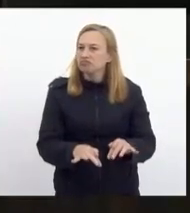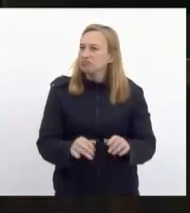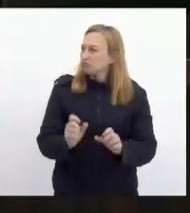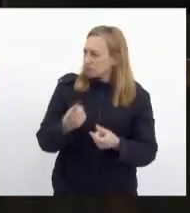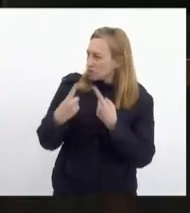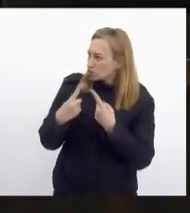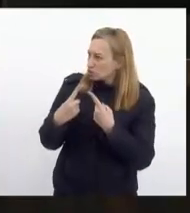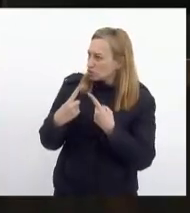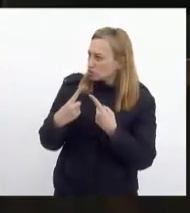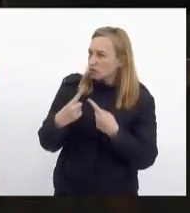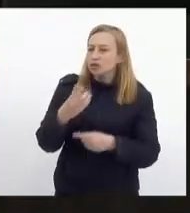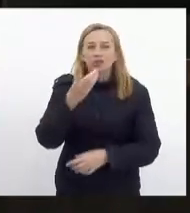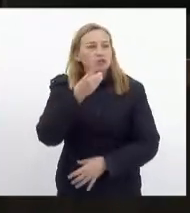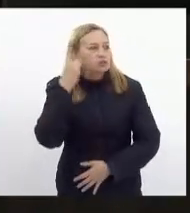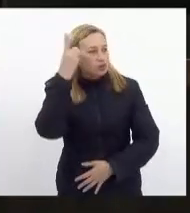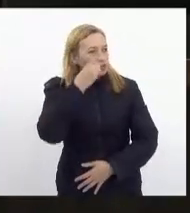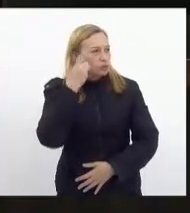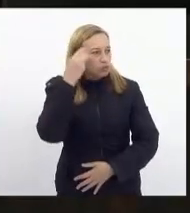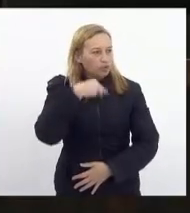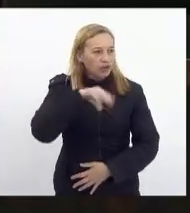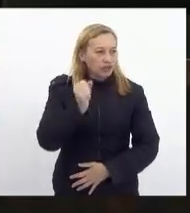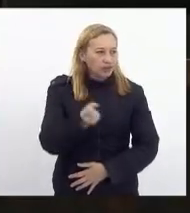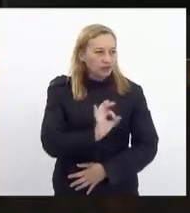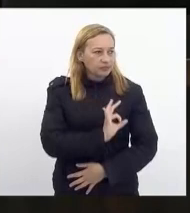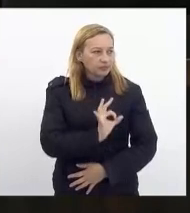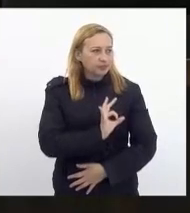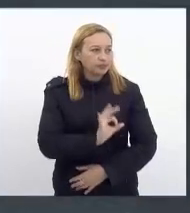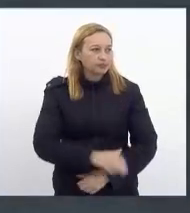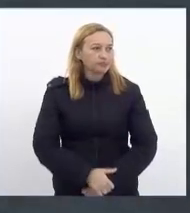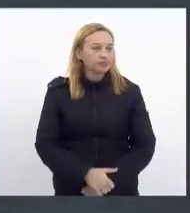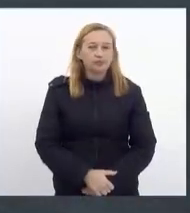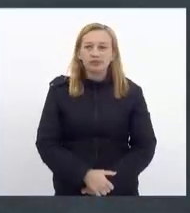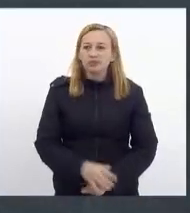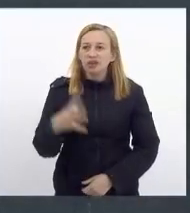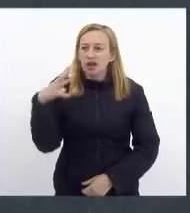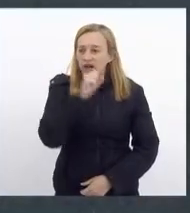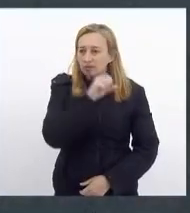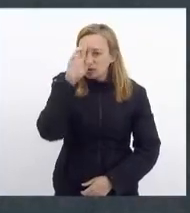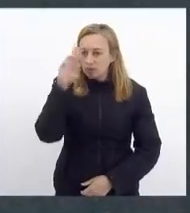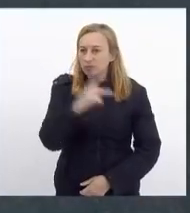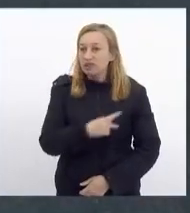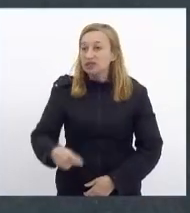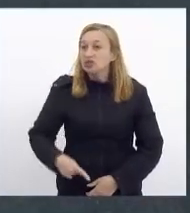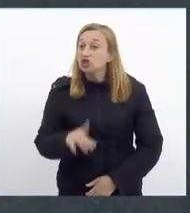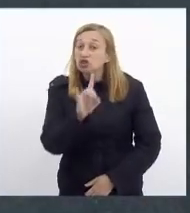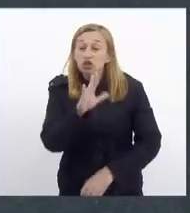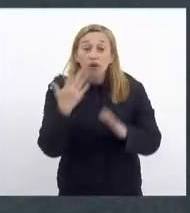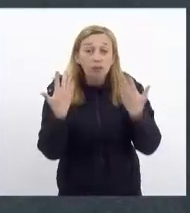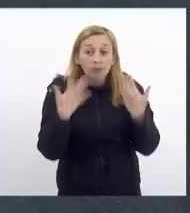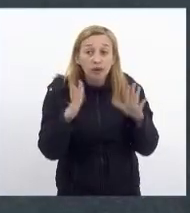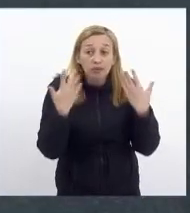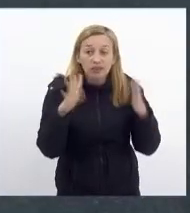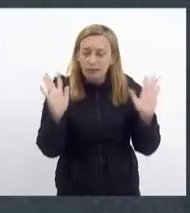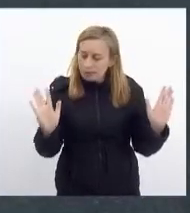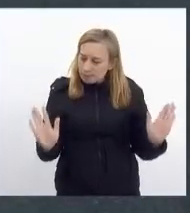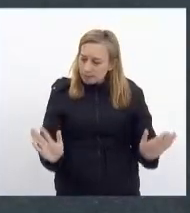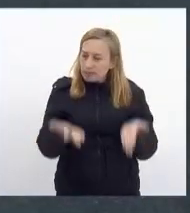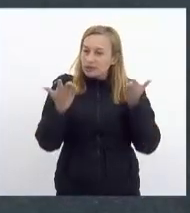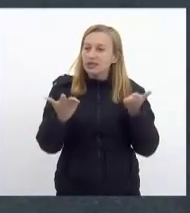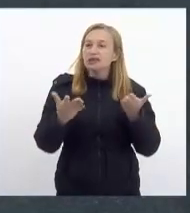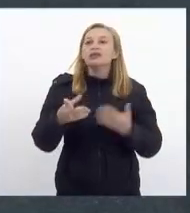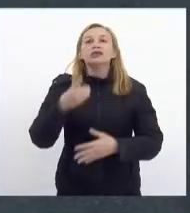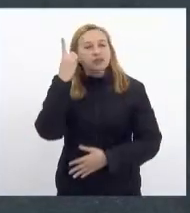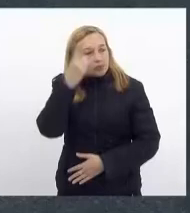discutir, deputada Marta Rocha, para discutir. Rapidamente, senhora presidente, apenas elogiar a iniciativa do